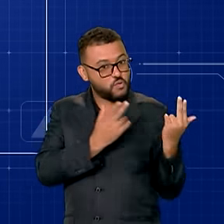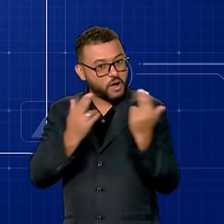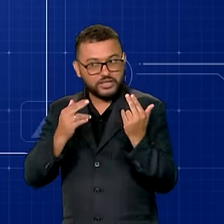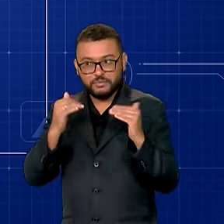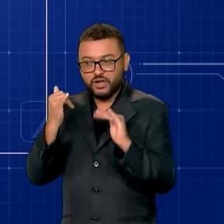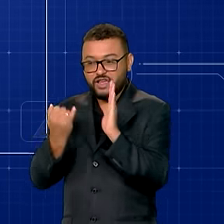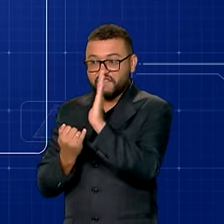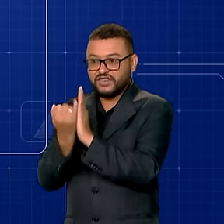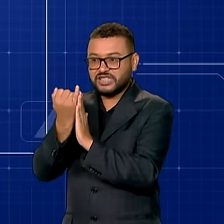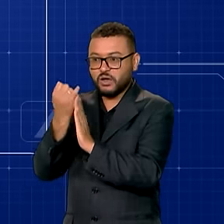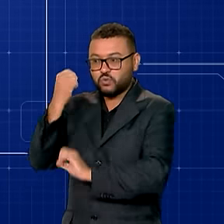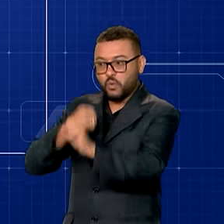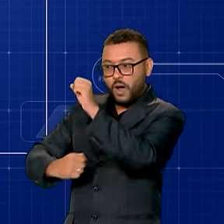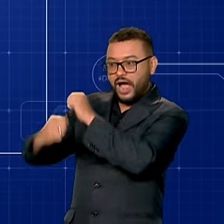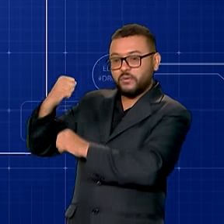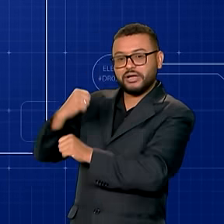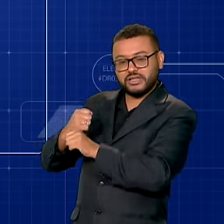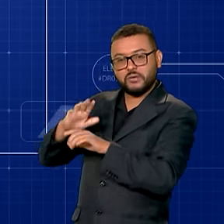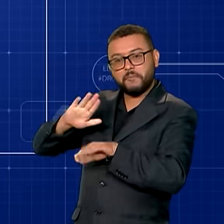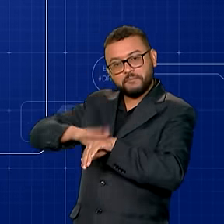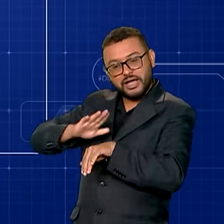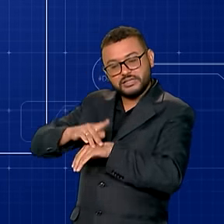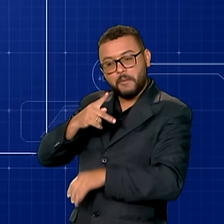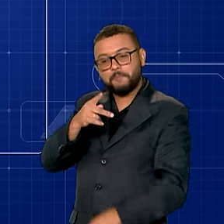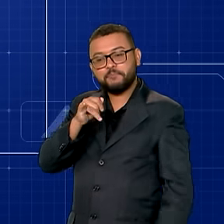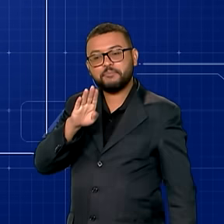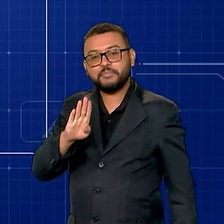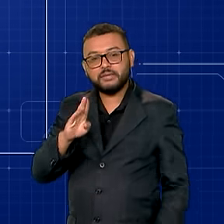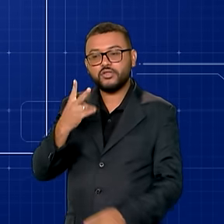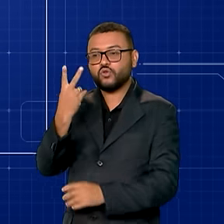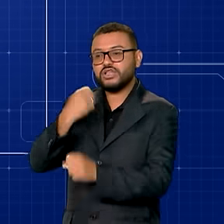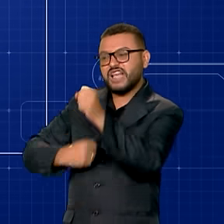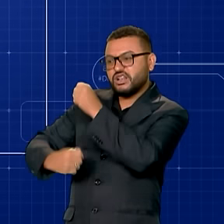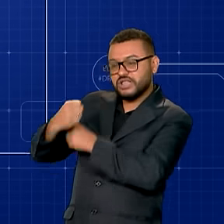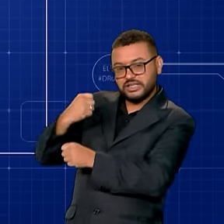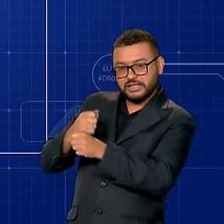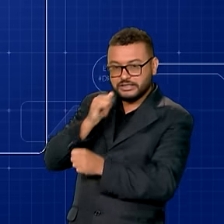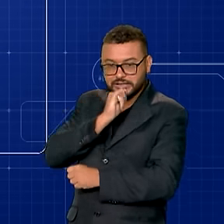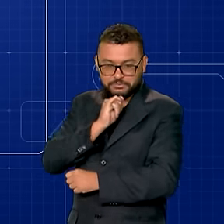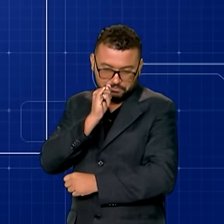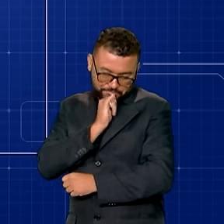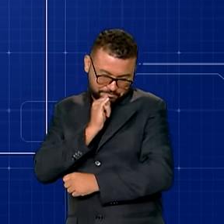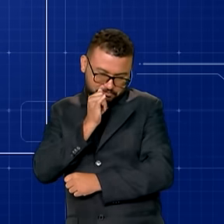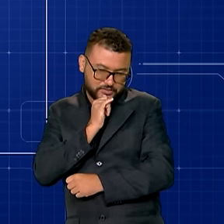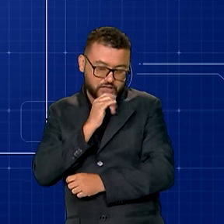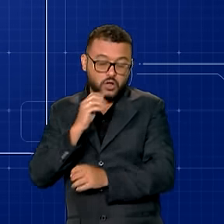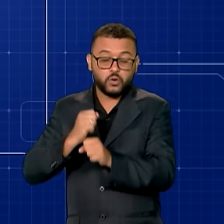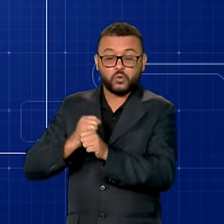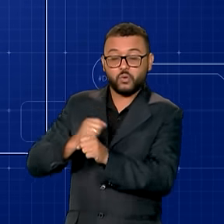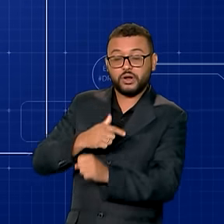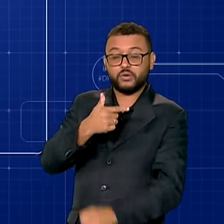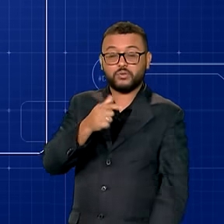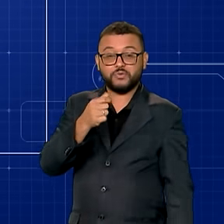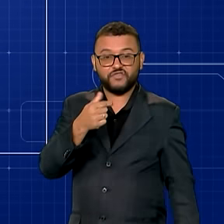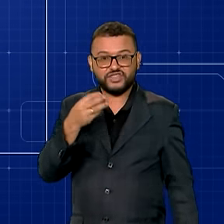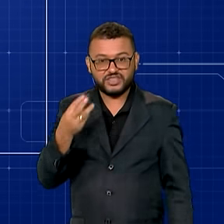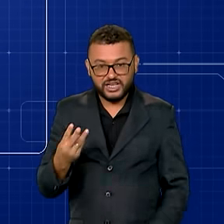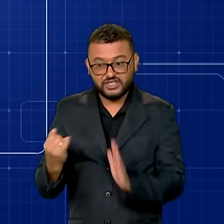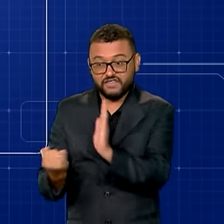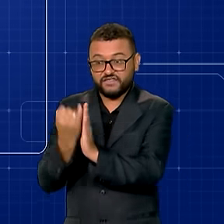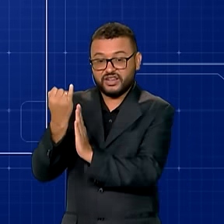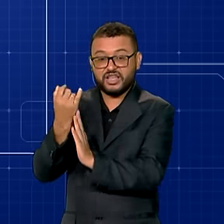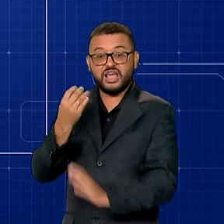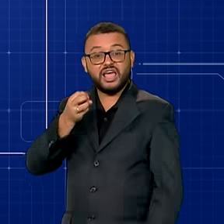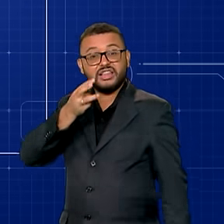inflação do ano anterior, mais o crescimento do PIB de dois anos antes. Por exemplo, em 2023, a inflação foi de